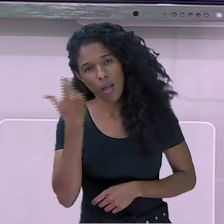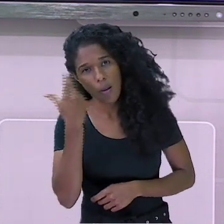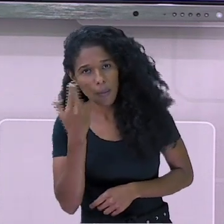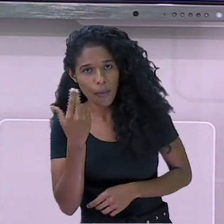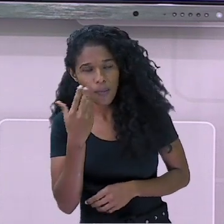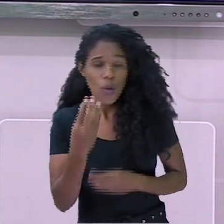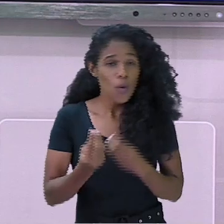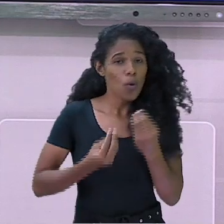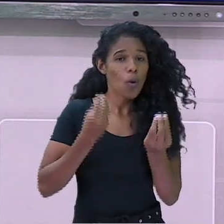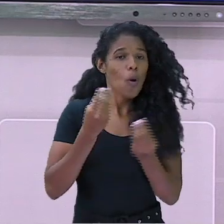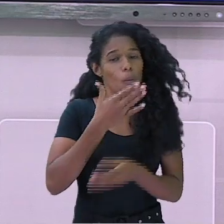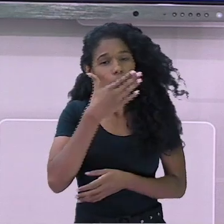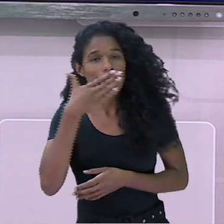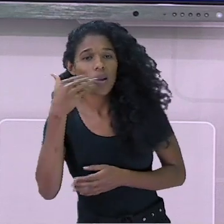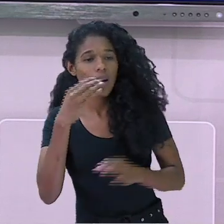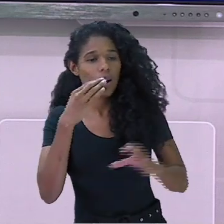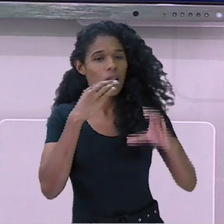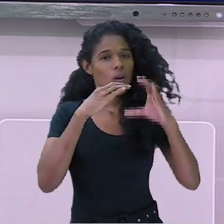estamos aqui.